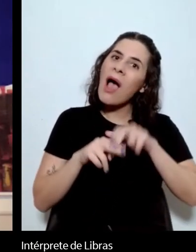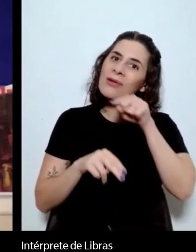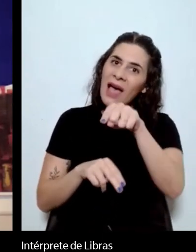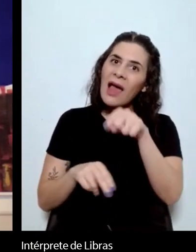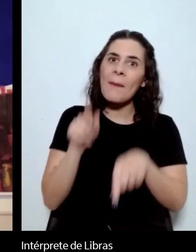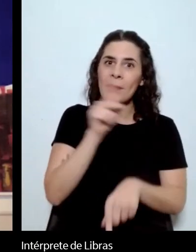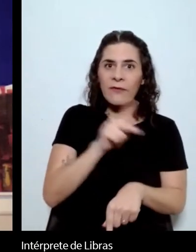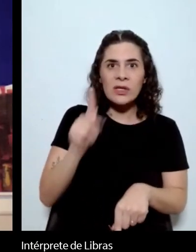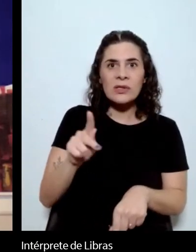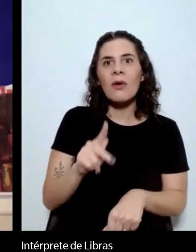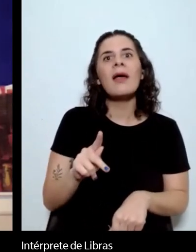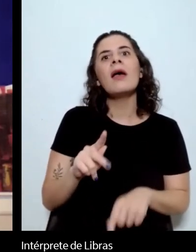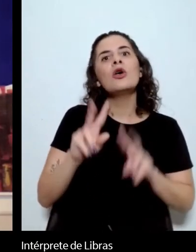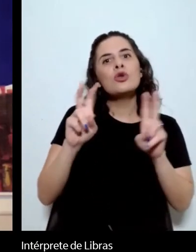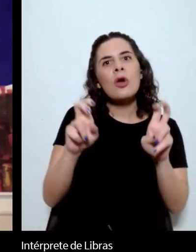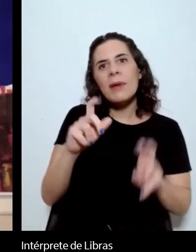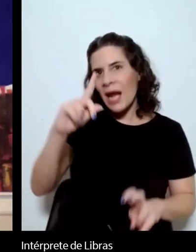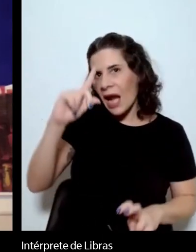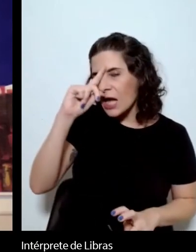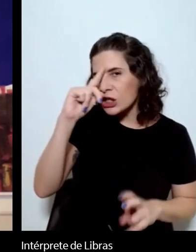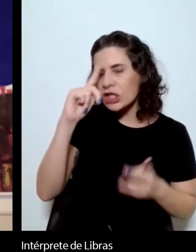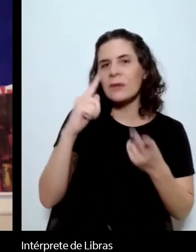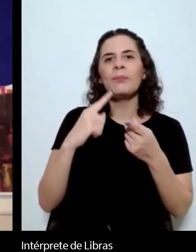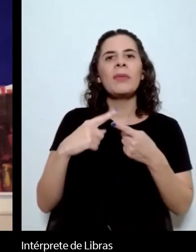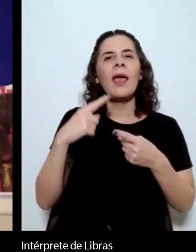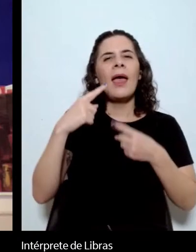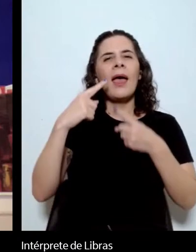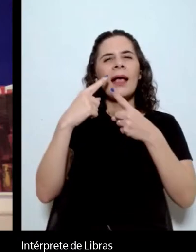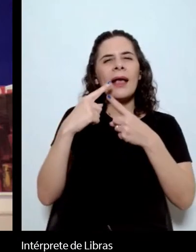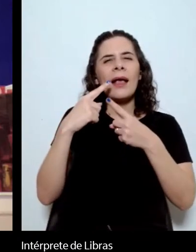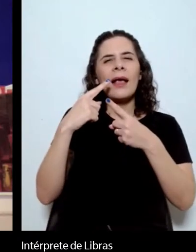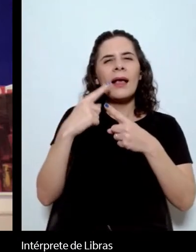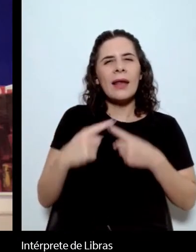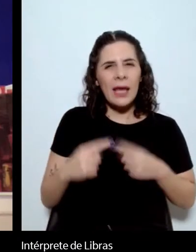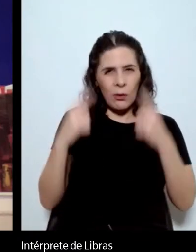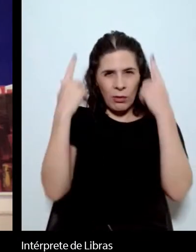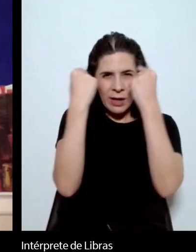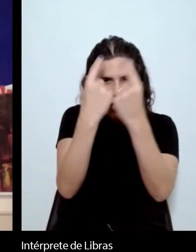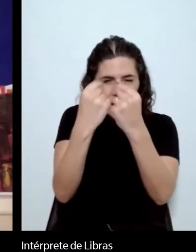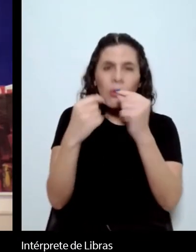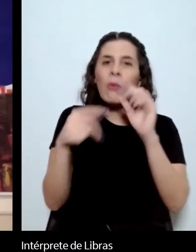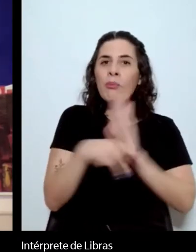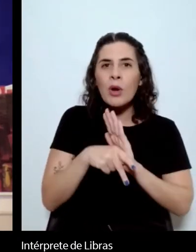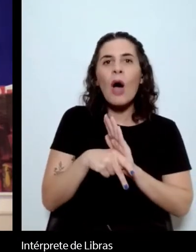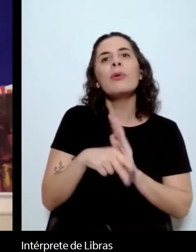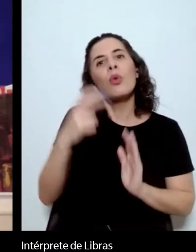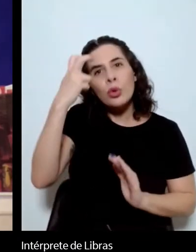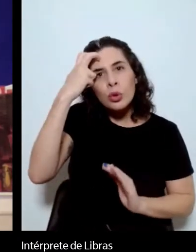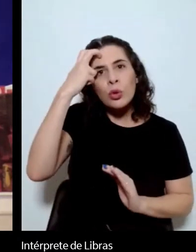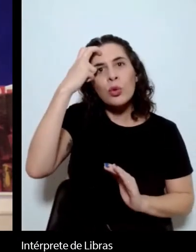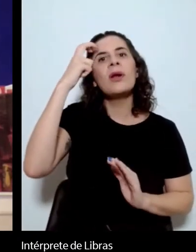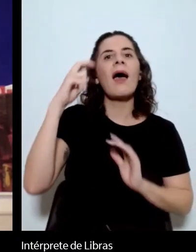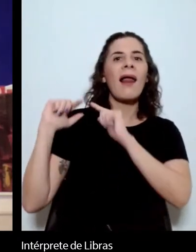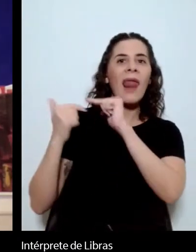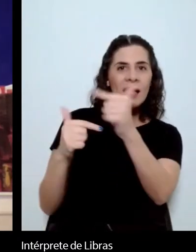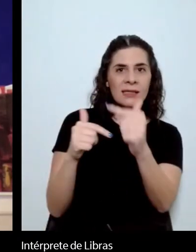grego em culturas e literaturas clássicas na UCLA pela divulgação de Machado